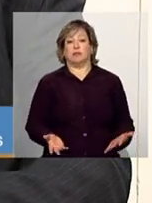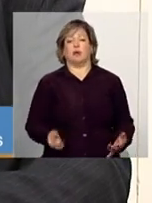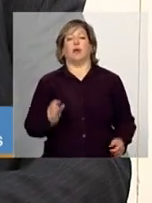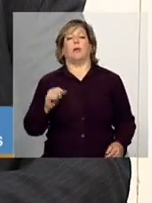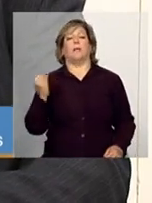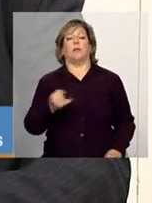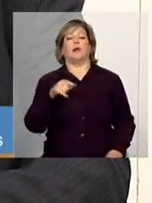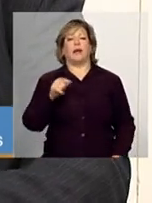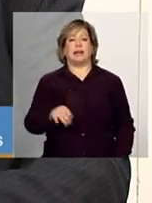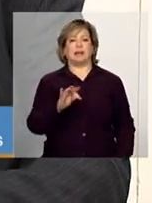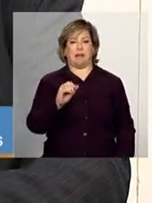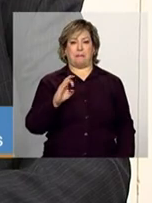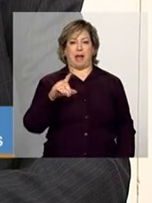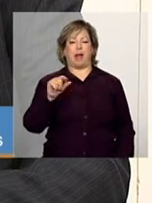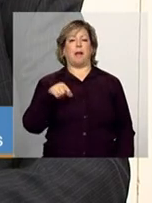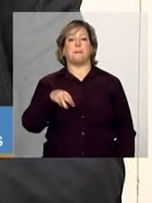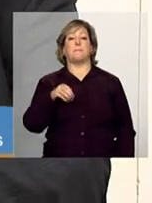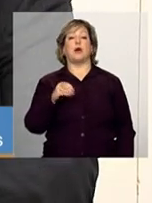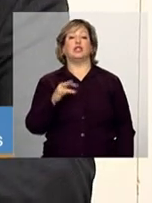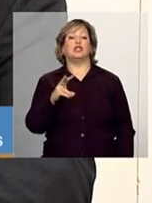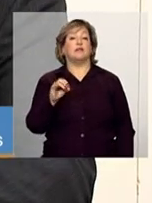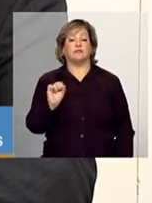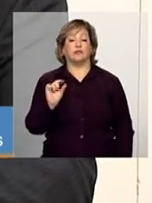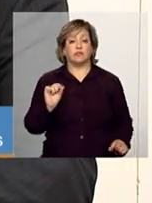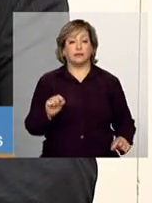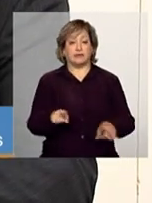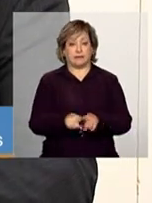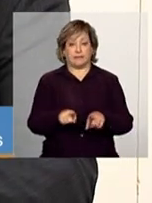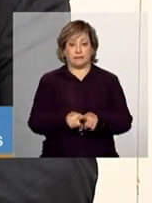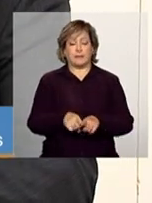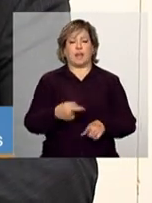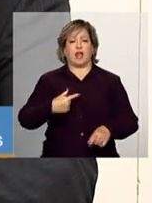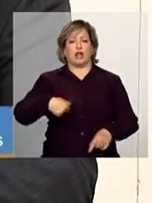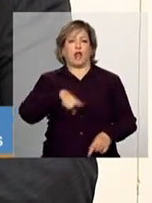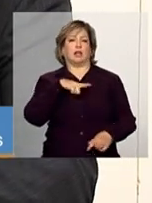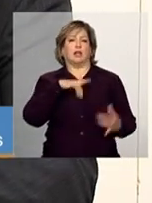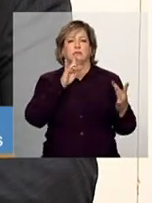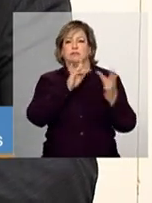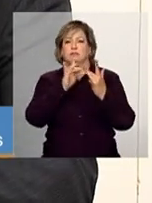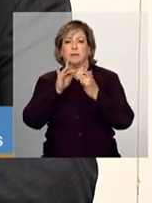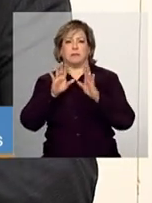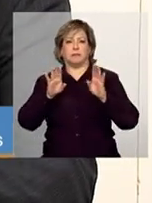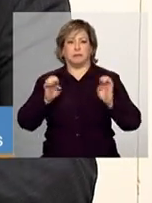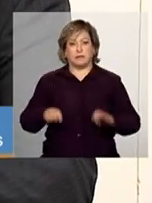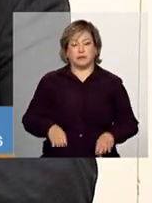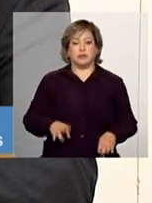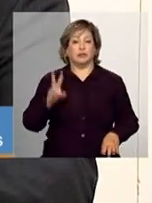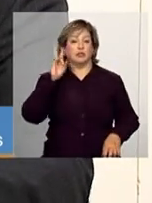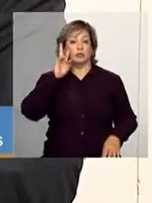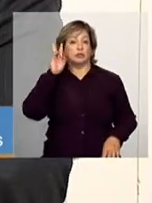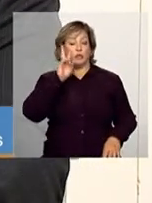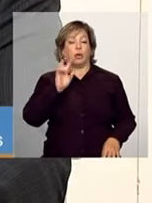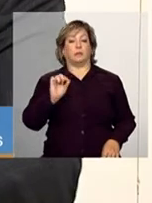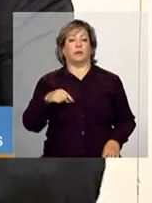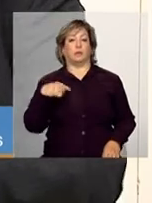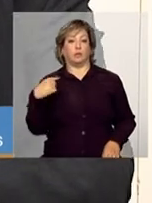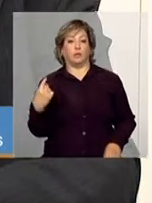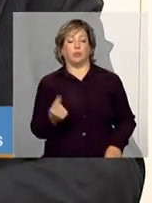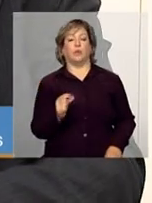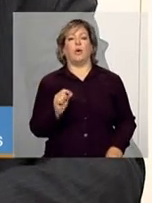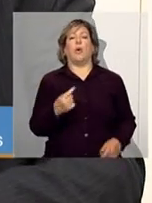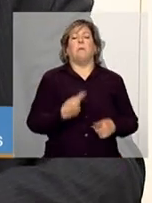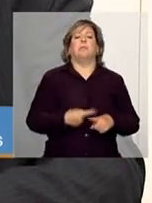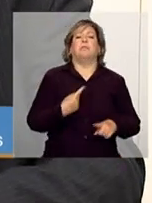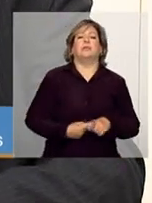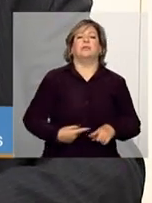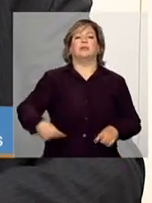também é que, como a gente tem uma sintonia mais fina em relação às causas que levaram